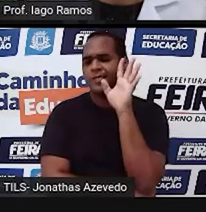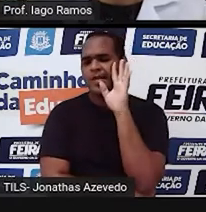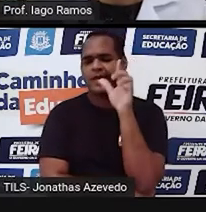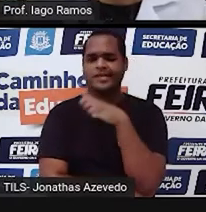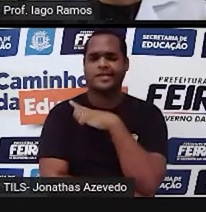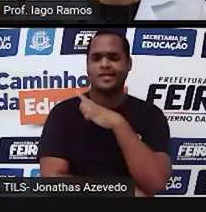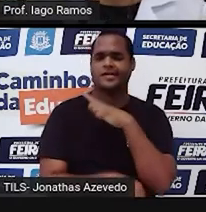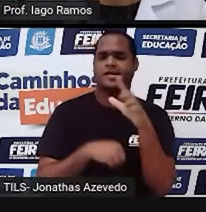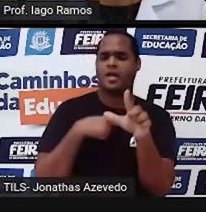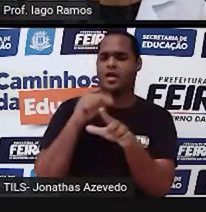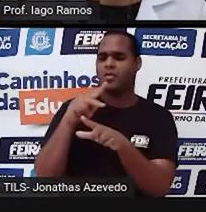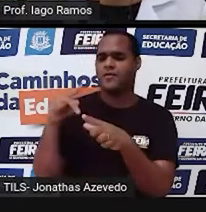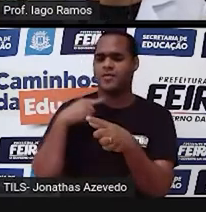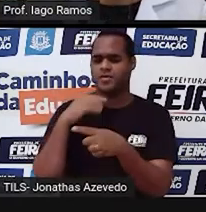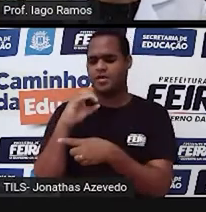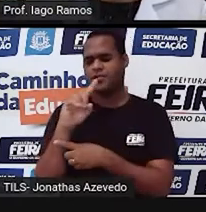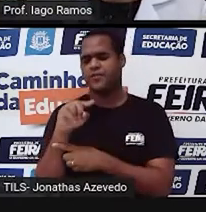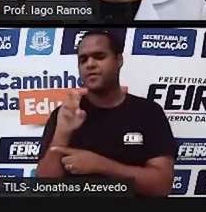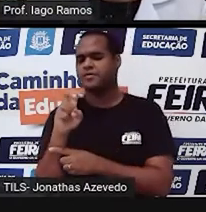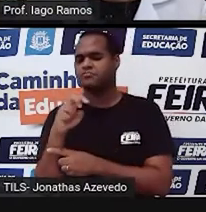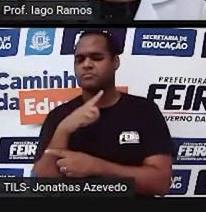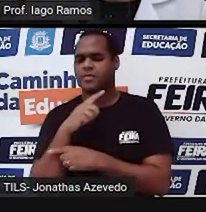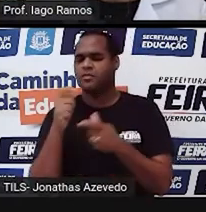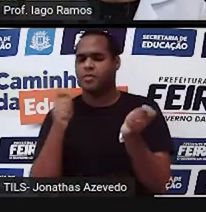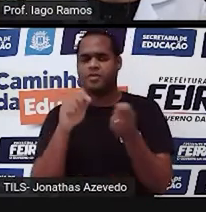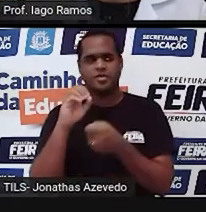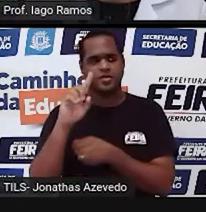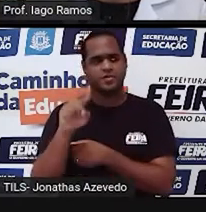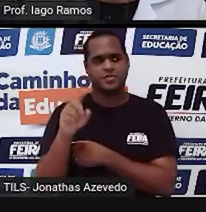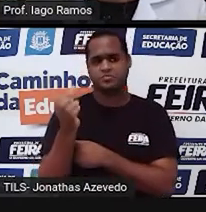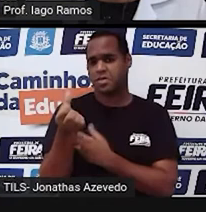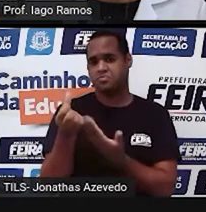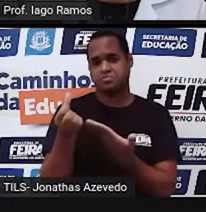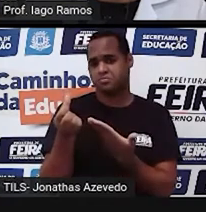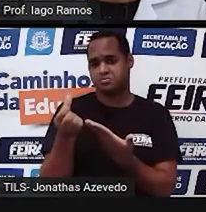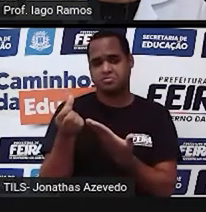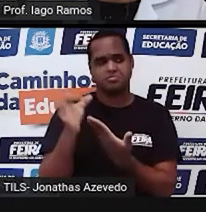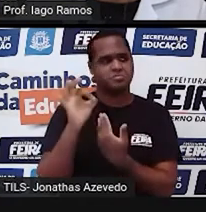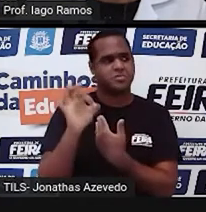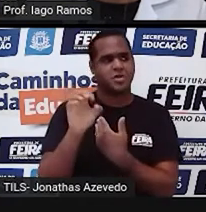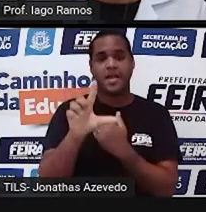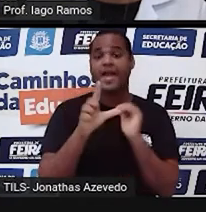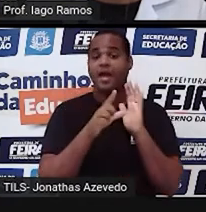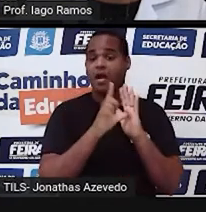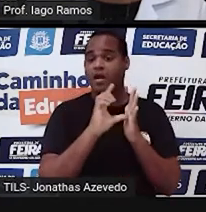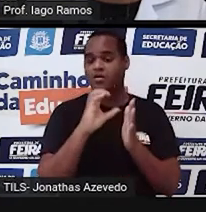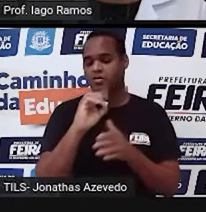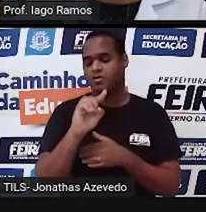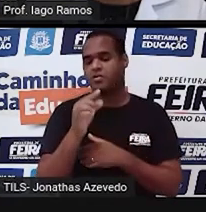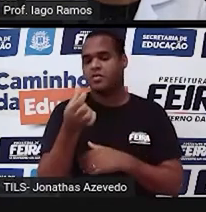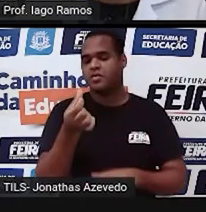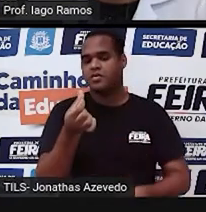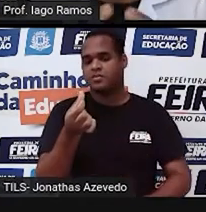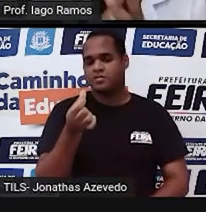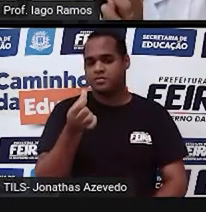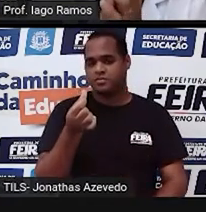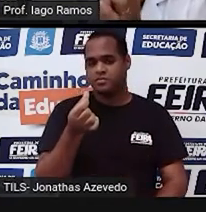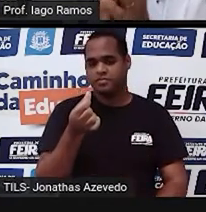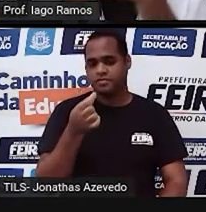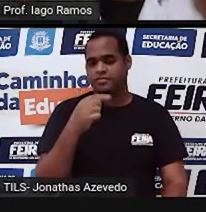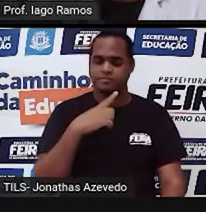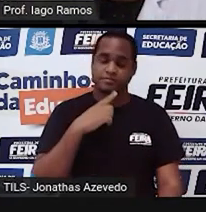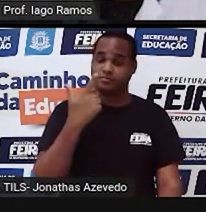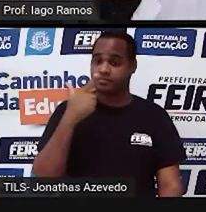Ah, professor, depois do 0,5, pode vir o 0,6. Certo? Mas antes do 0,6, existem